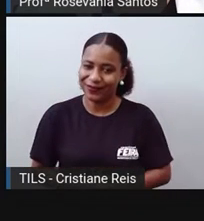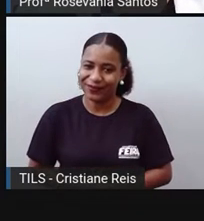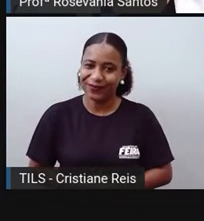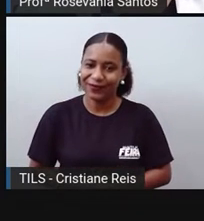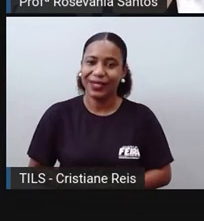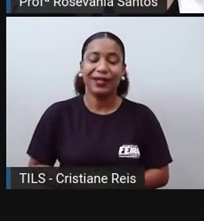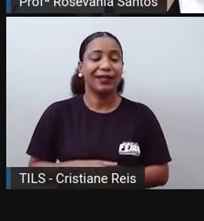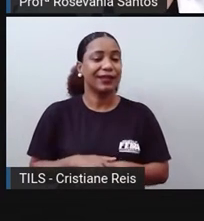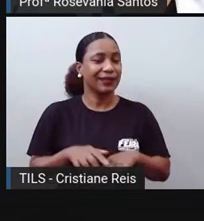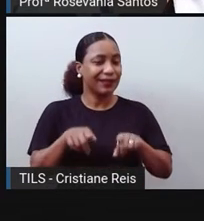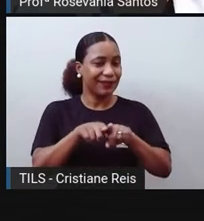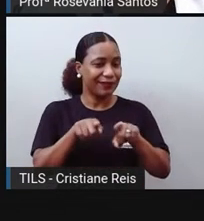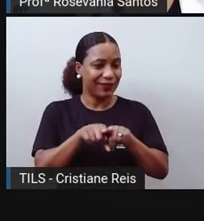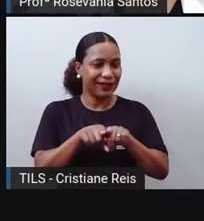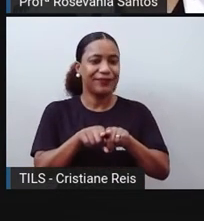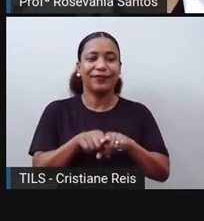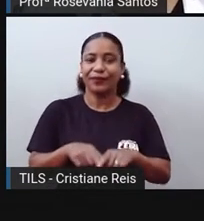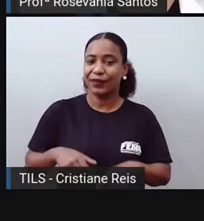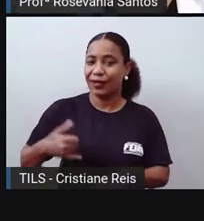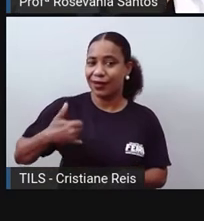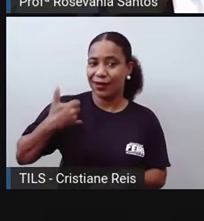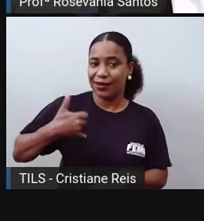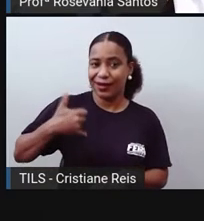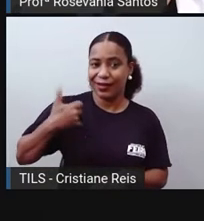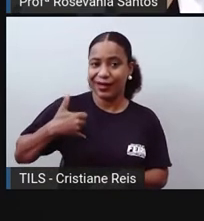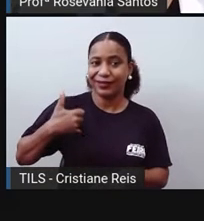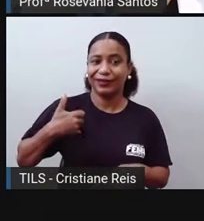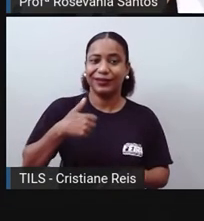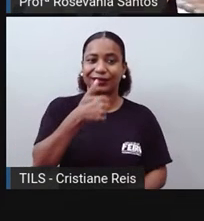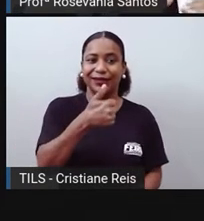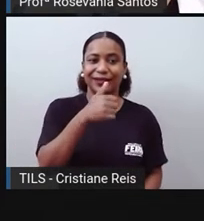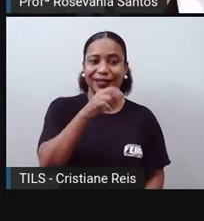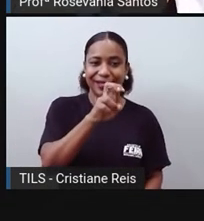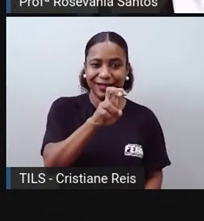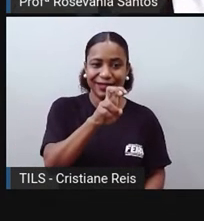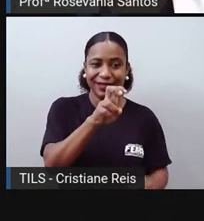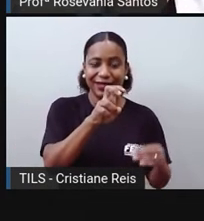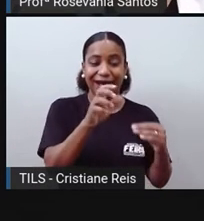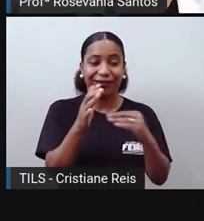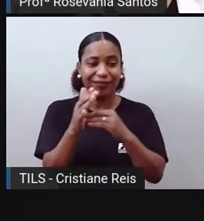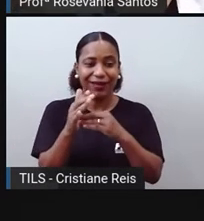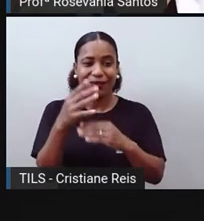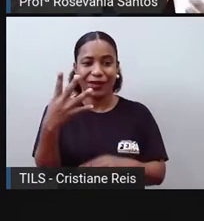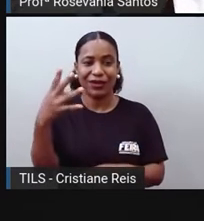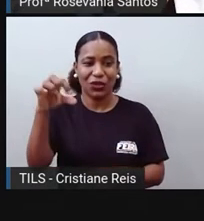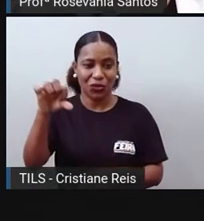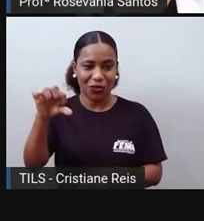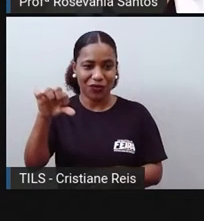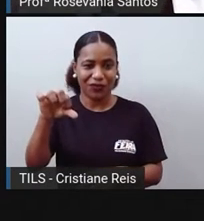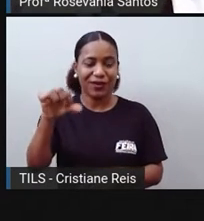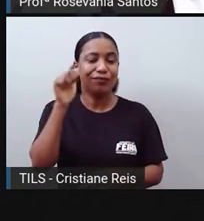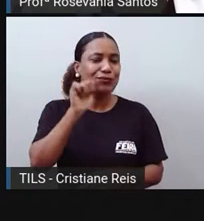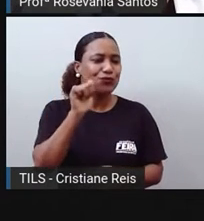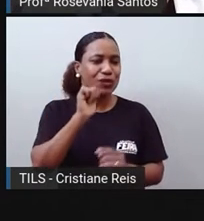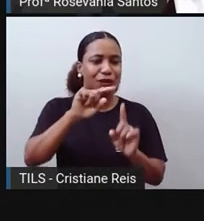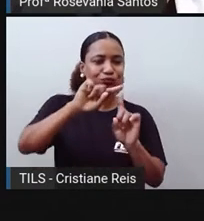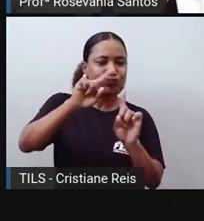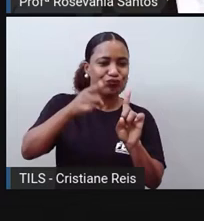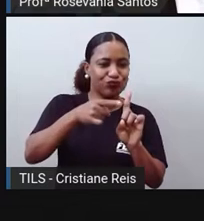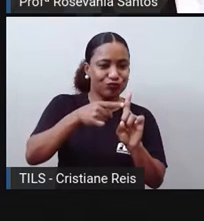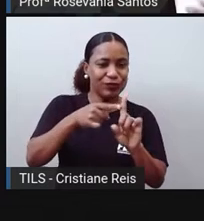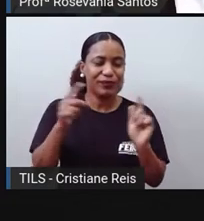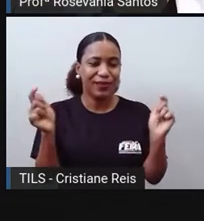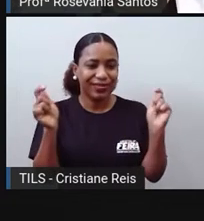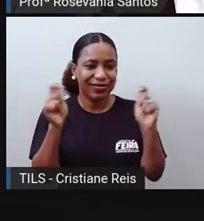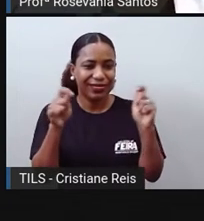fecundidade, né? Que é aquela entre os 15 e os 49 anos, que é aquele período fértil da mulher, né? Aquele período em que ela pode reproduzir.